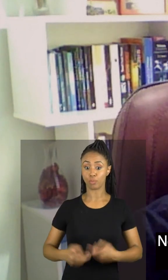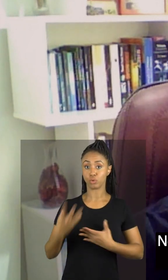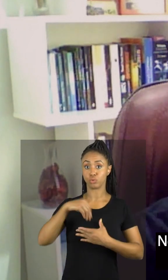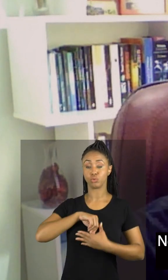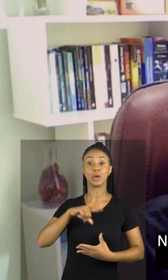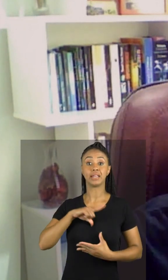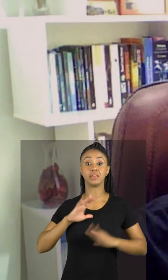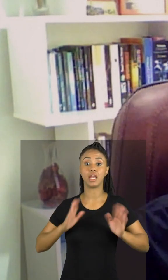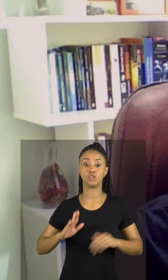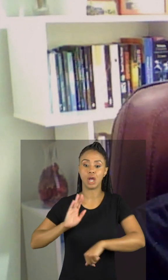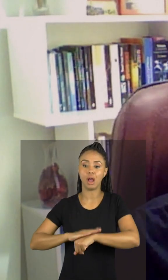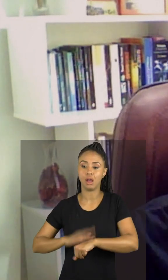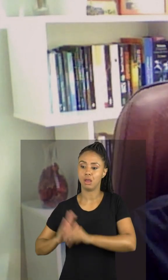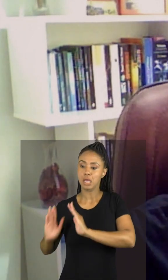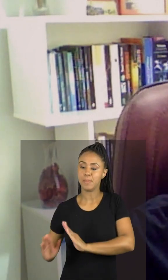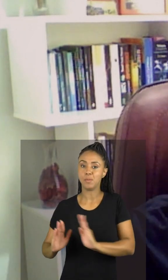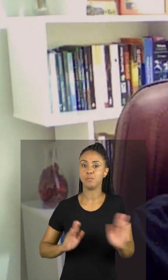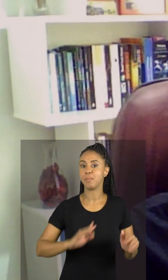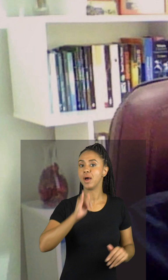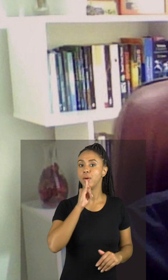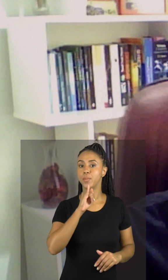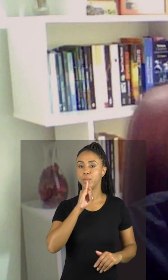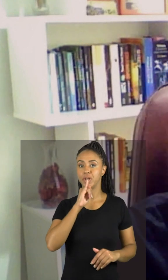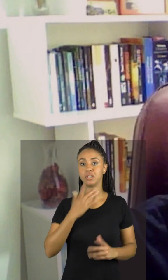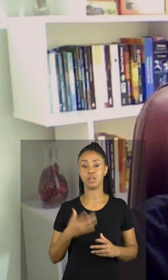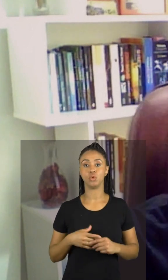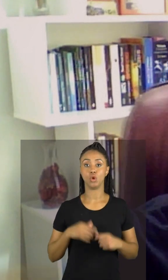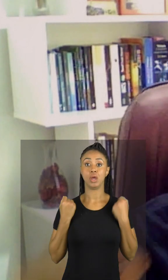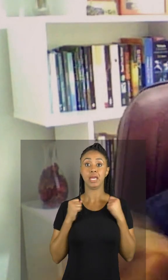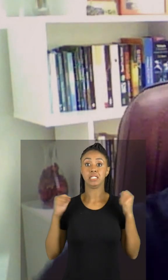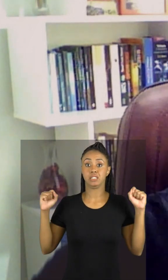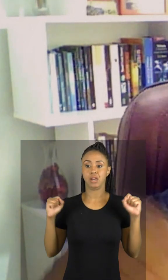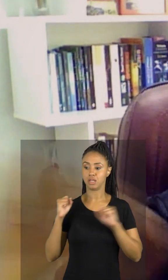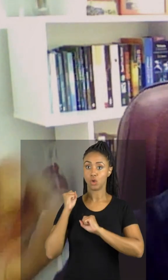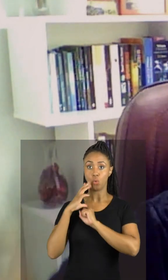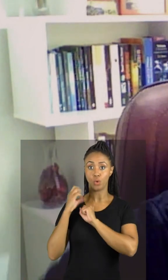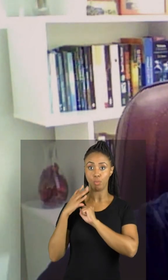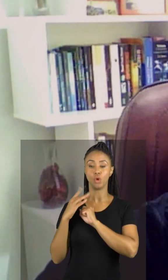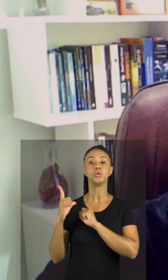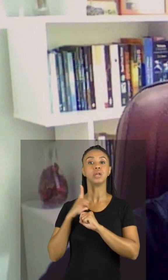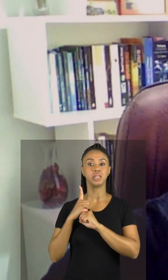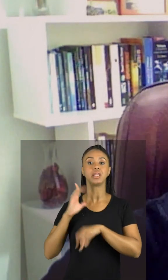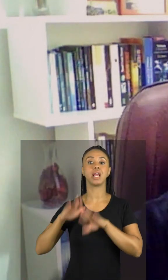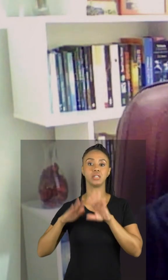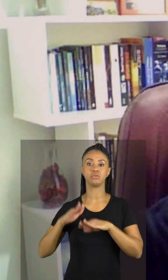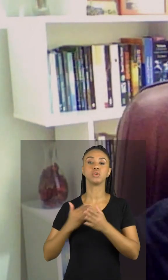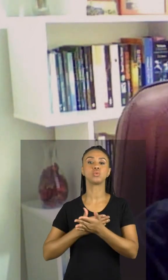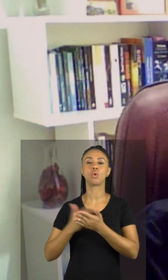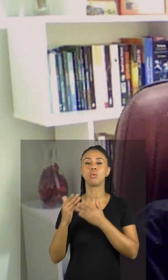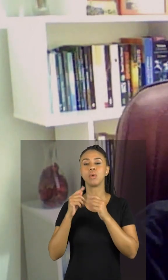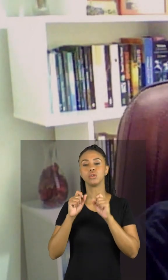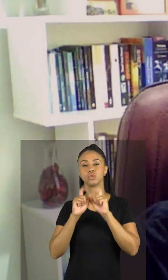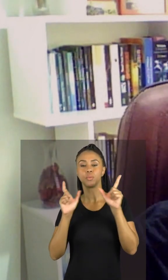no nosso corpo, como secreção do hormônio do estresse, que geralmente tem um pico de secreção no início